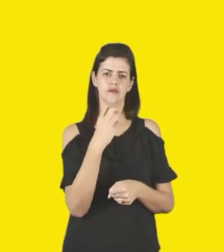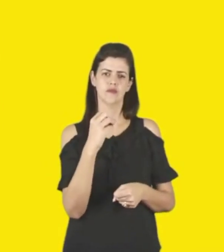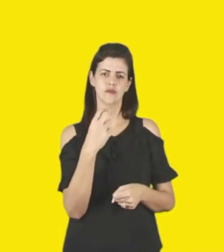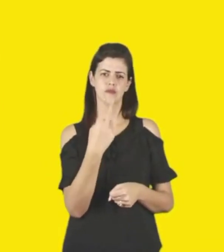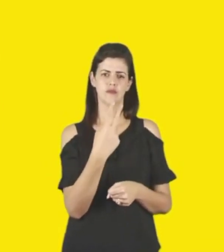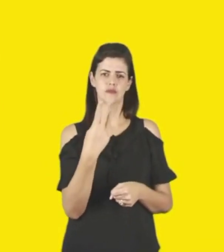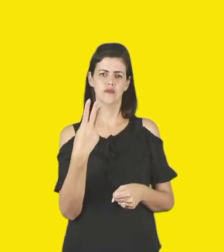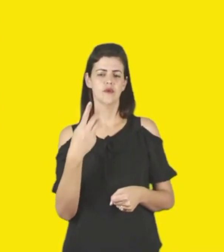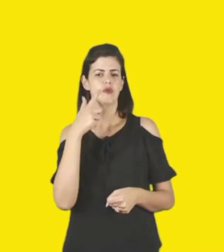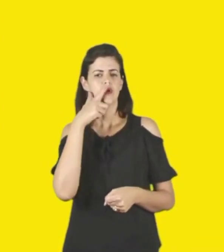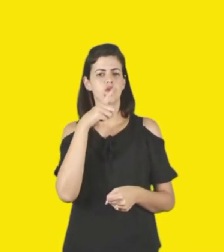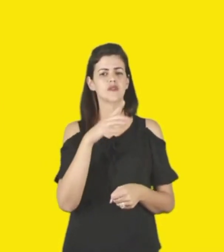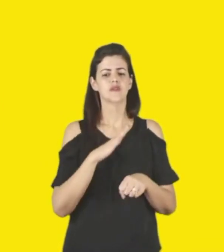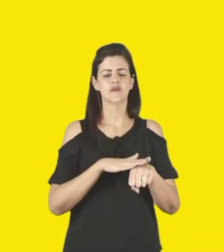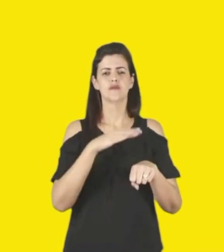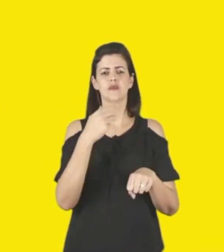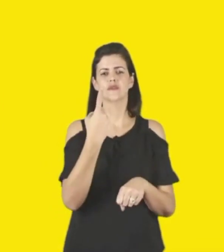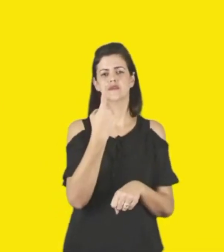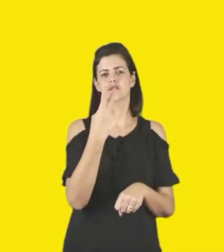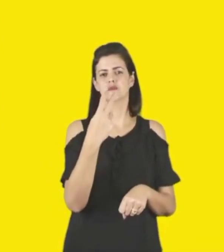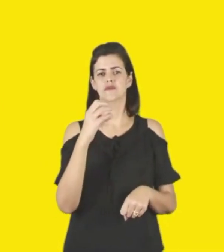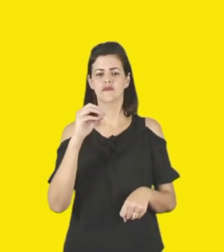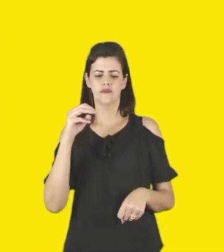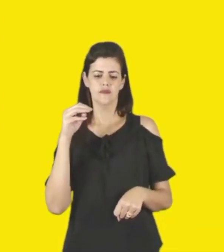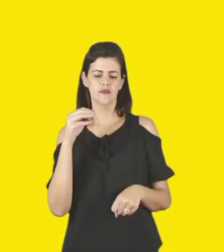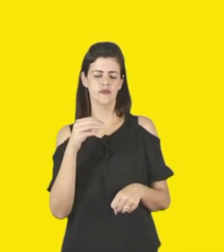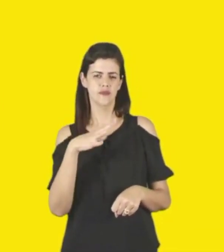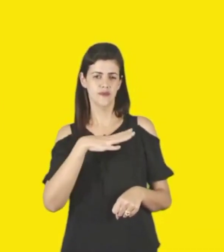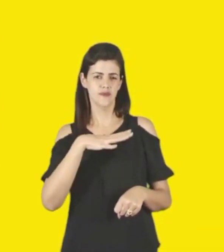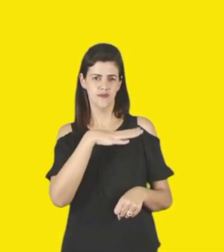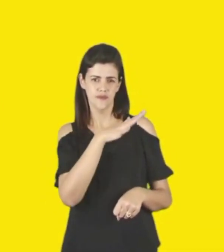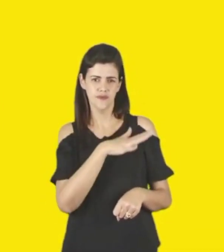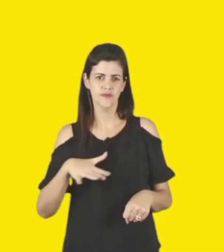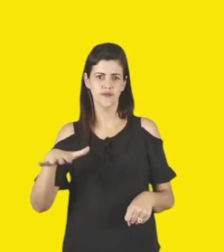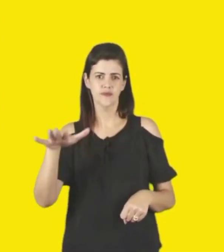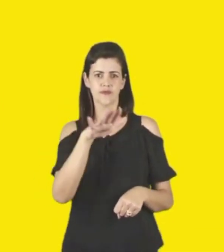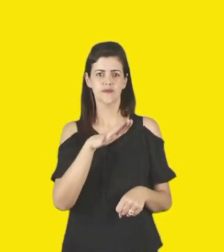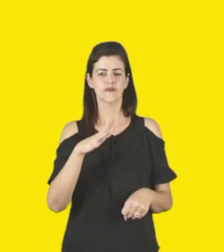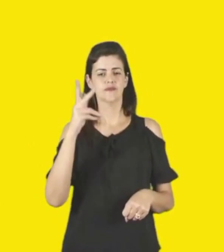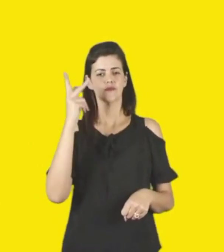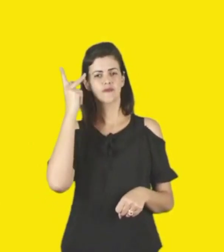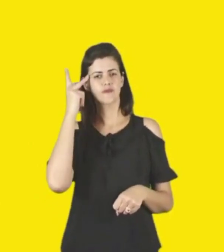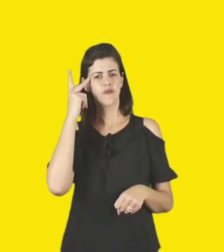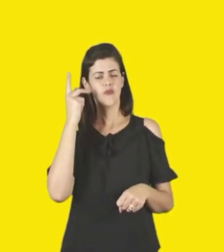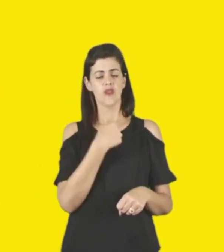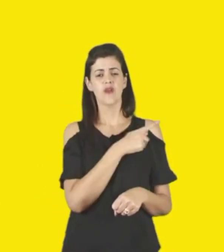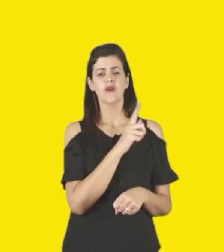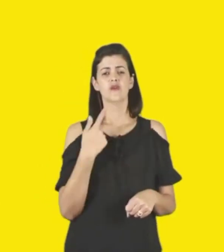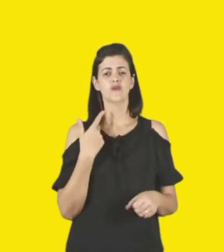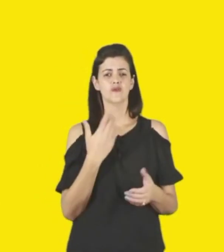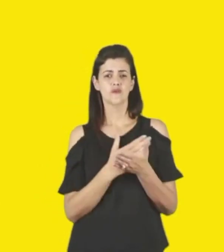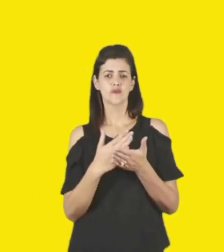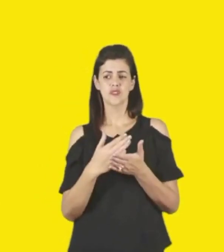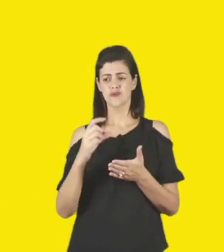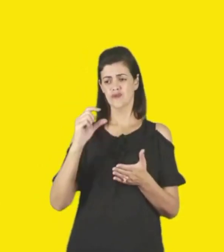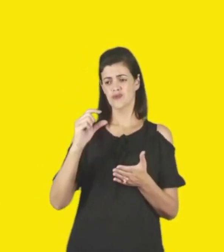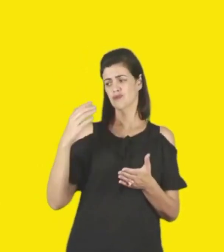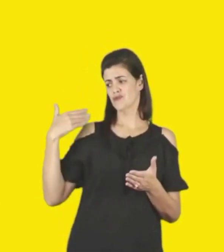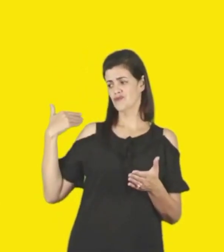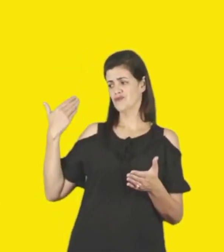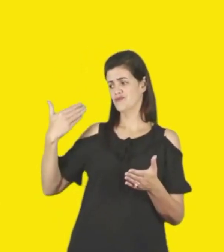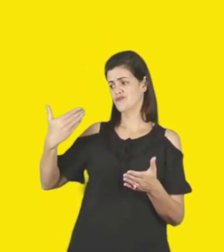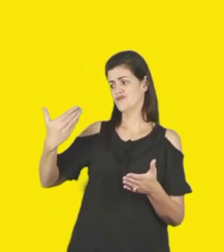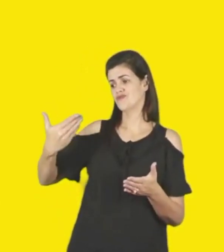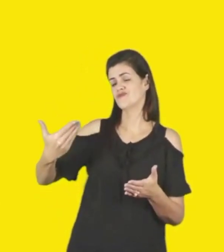mais de 120 municípios do estado de São Paulo. Nós começamos com um número bem menor que esse, Marília. Hoje já estamos com